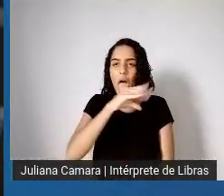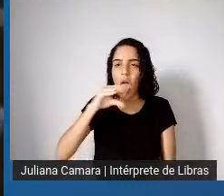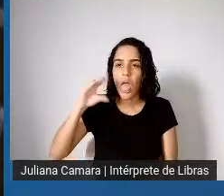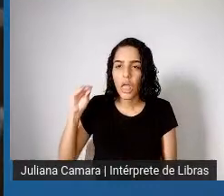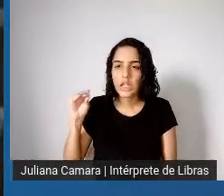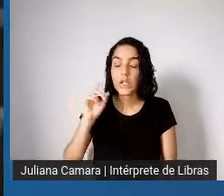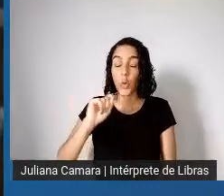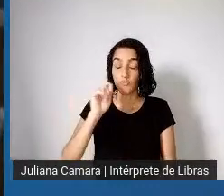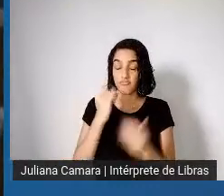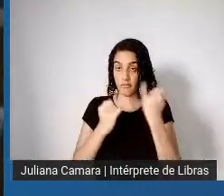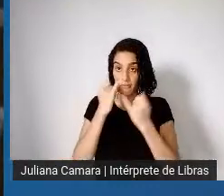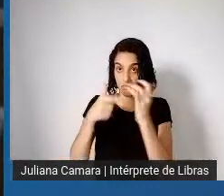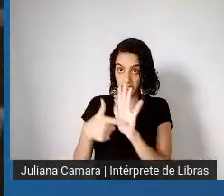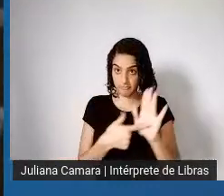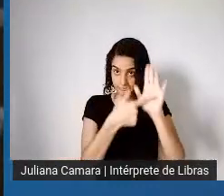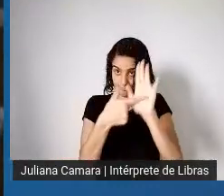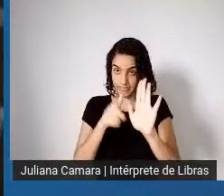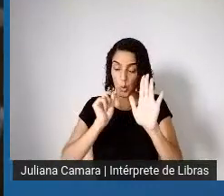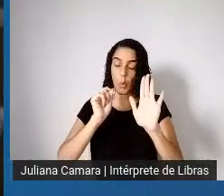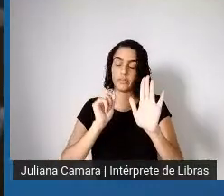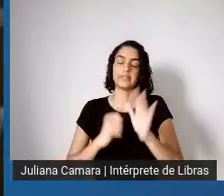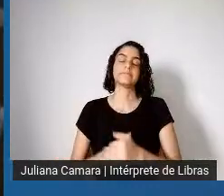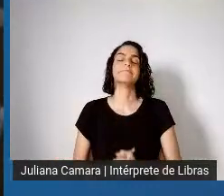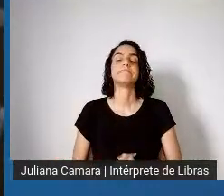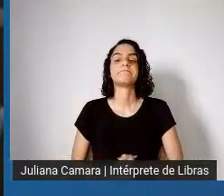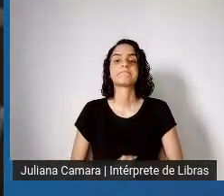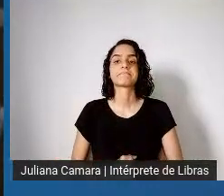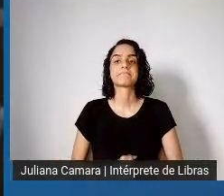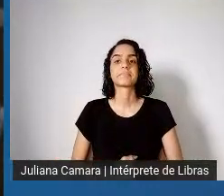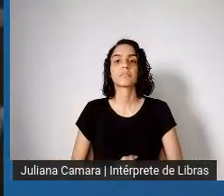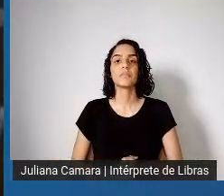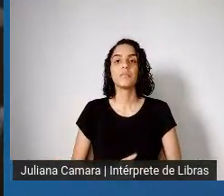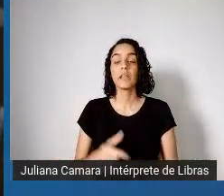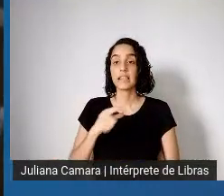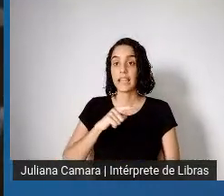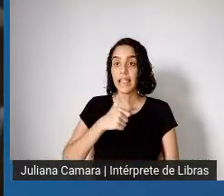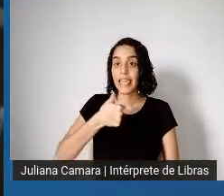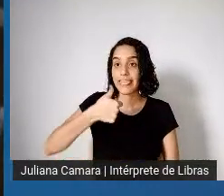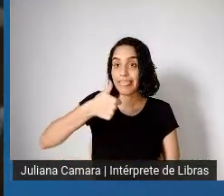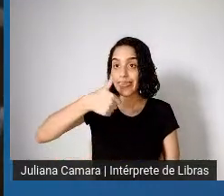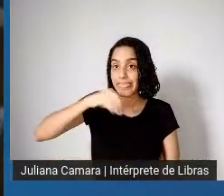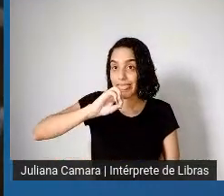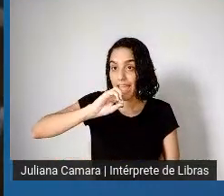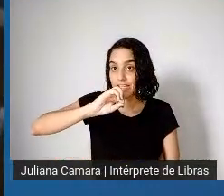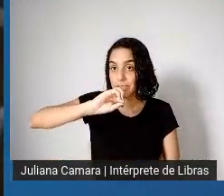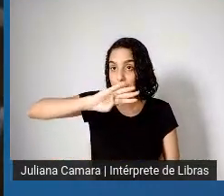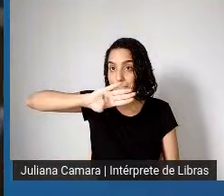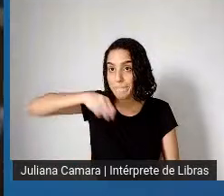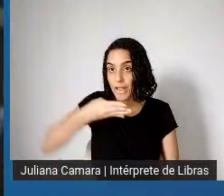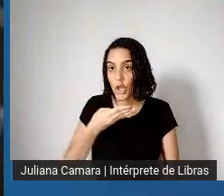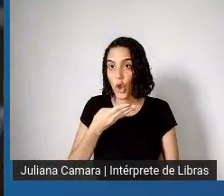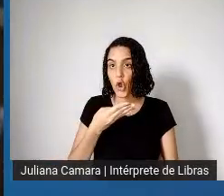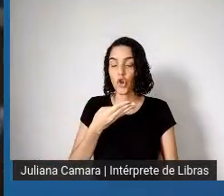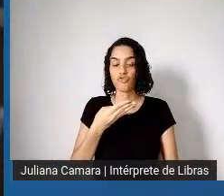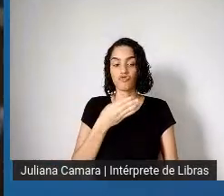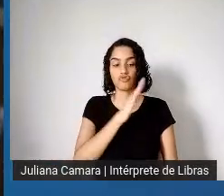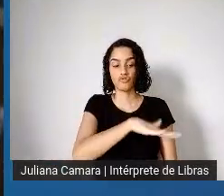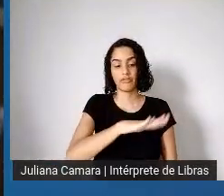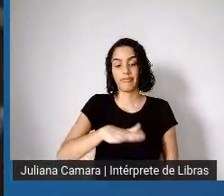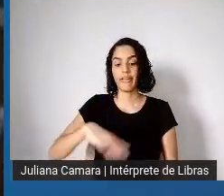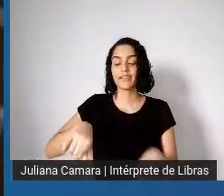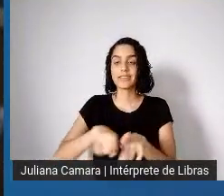dramáticos. Reflitam sobre isso. Nós temos 10 milhões de crianças e adolescentes vivendo em situação de extrema pobreza.